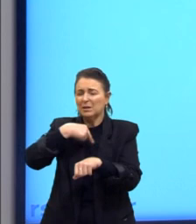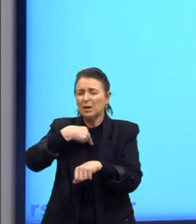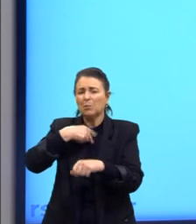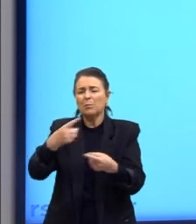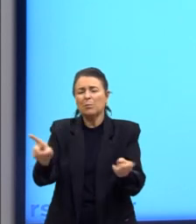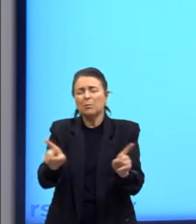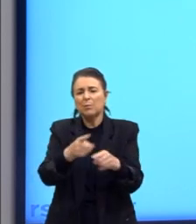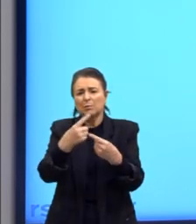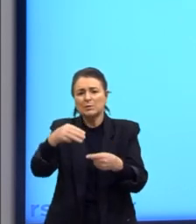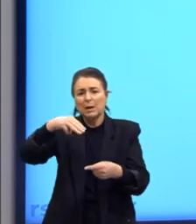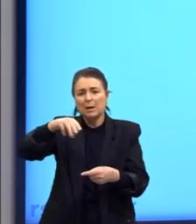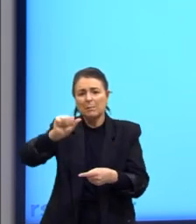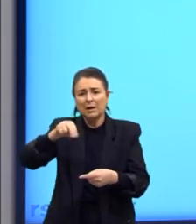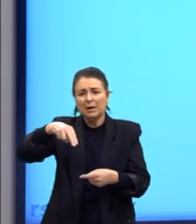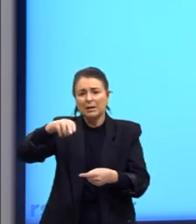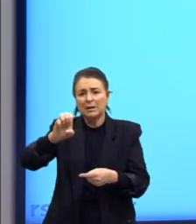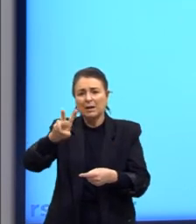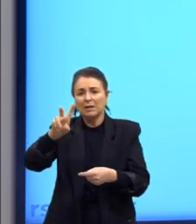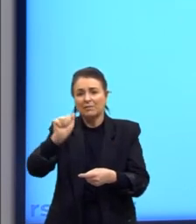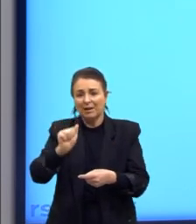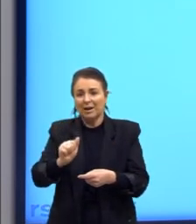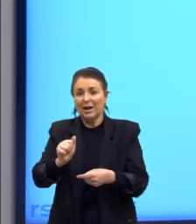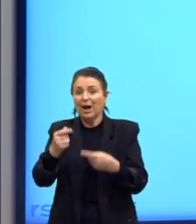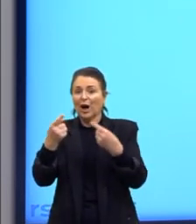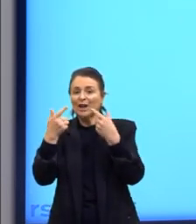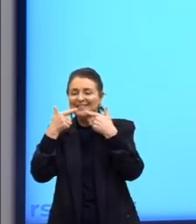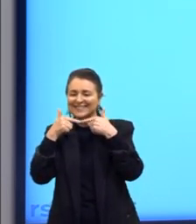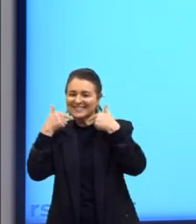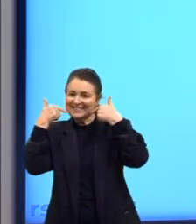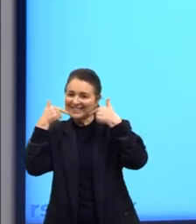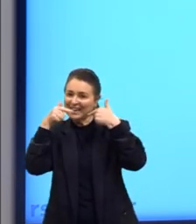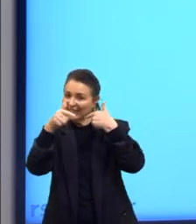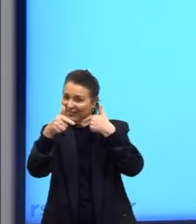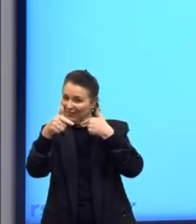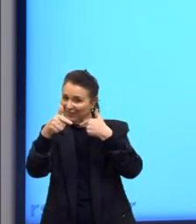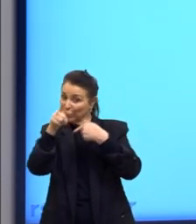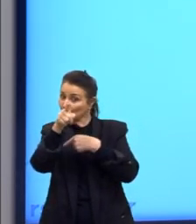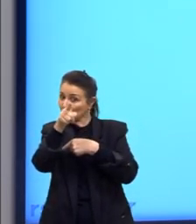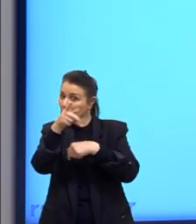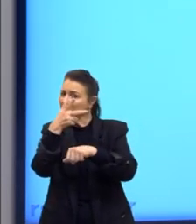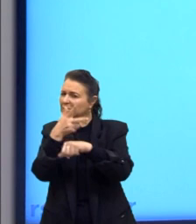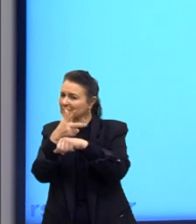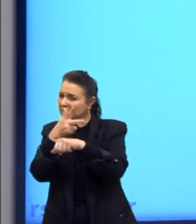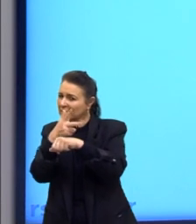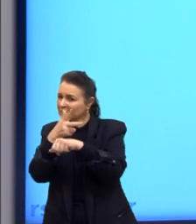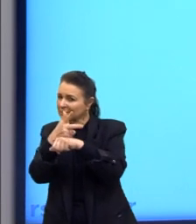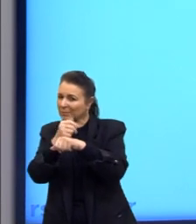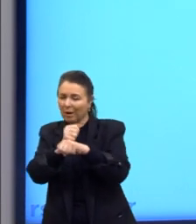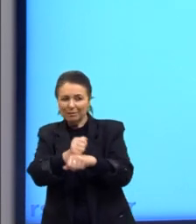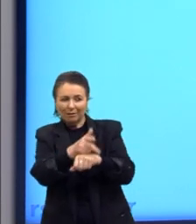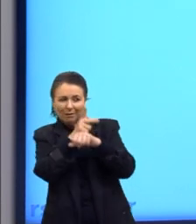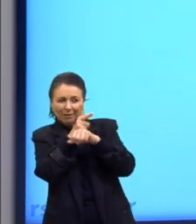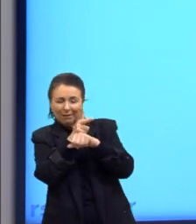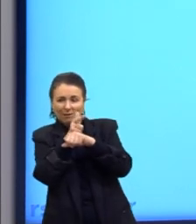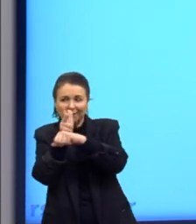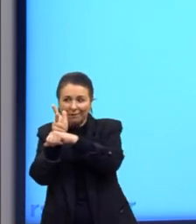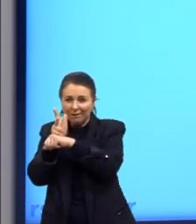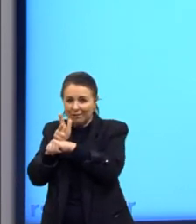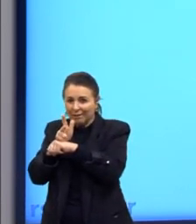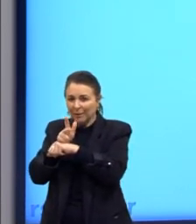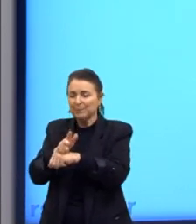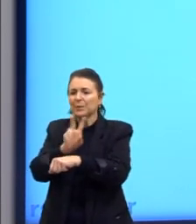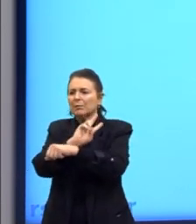que você escute, sorria, você está sendo filmado, ele faz uma crítica ou metáfora em relação a essa questão da